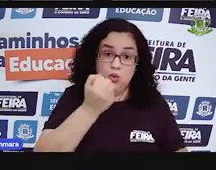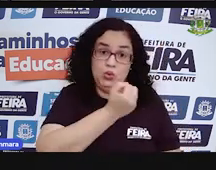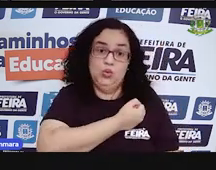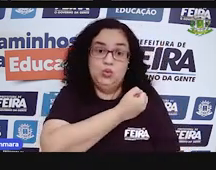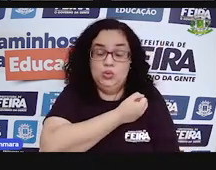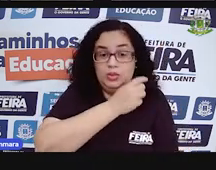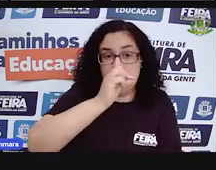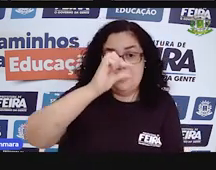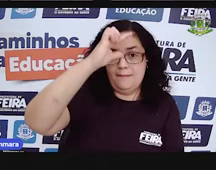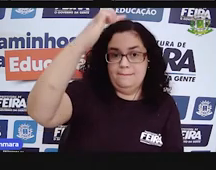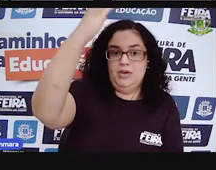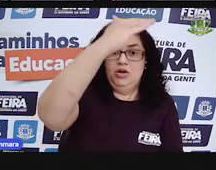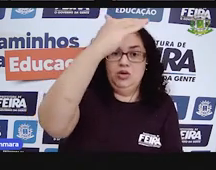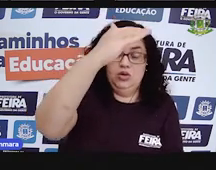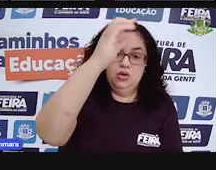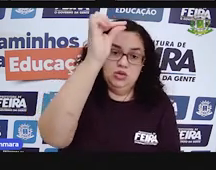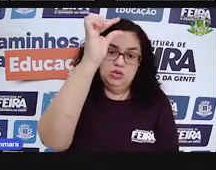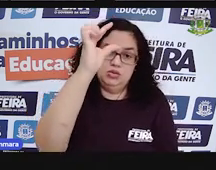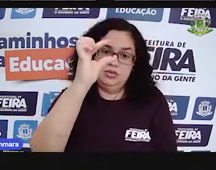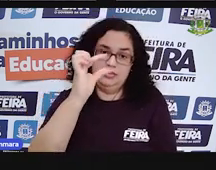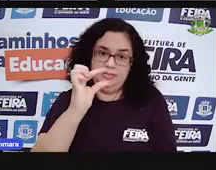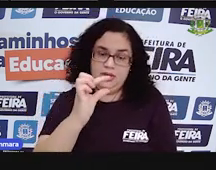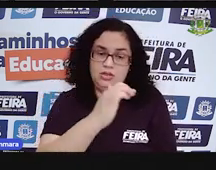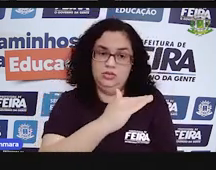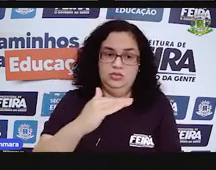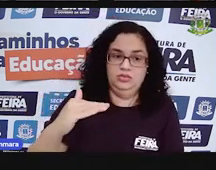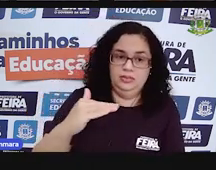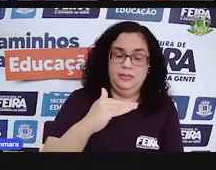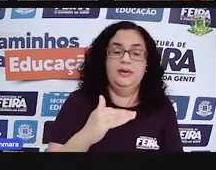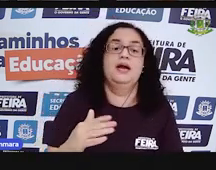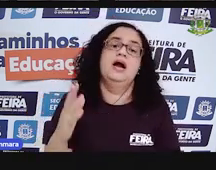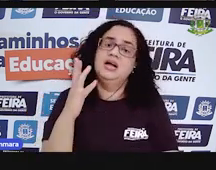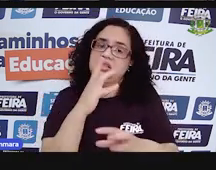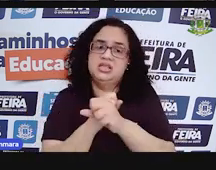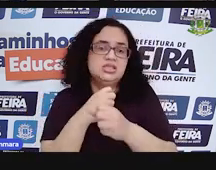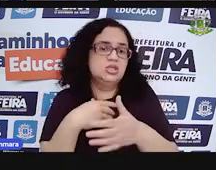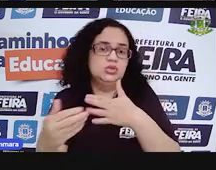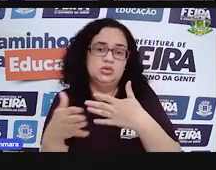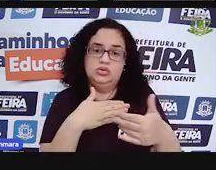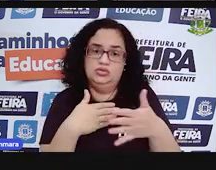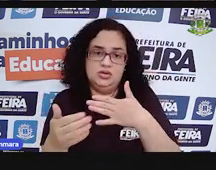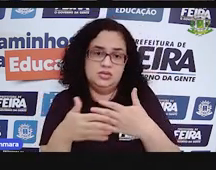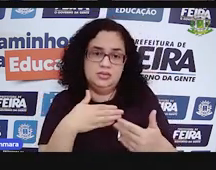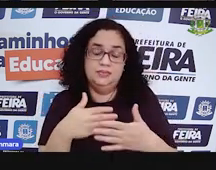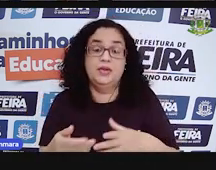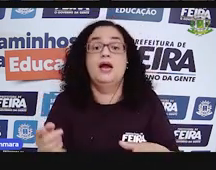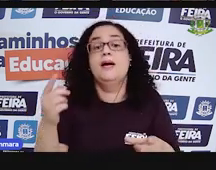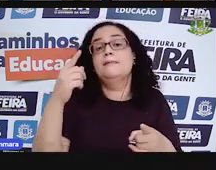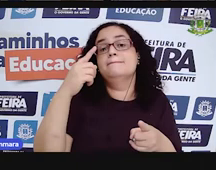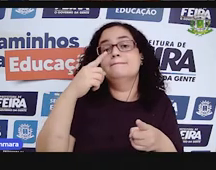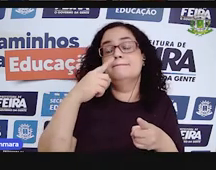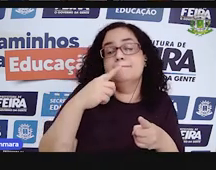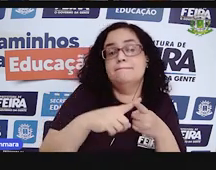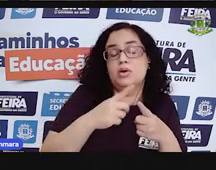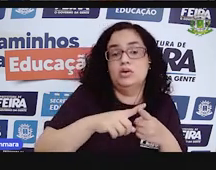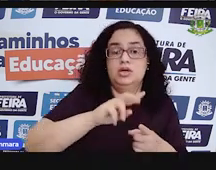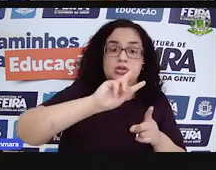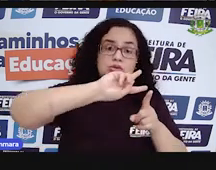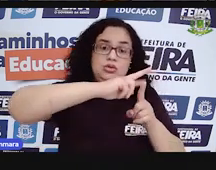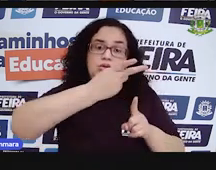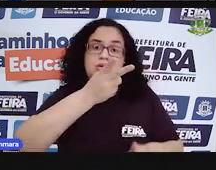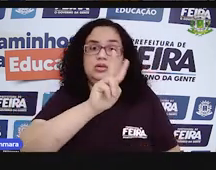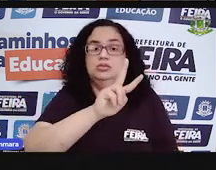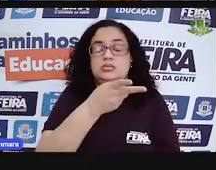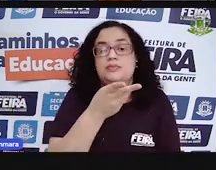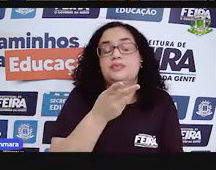fica em cima e o menor fica embaixo. Na adição, tanto faz, tá? Porque se a gente troca a ordem,